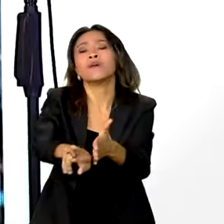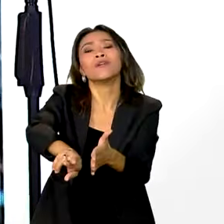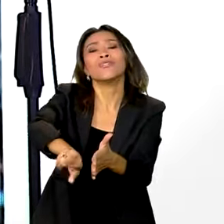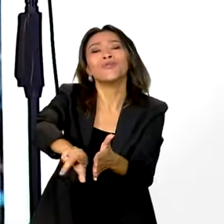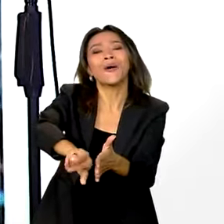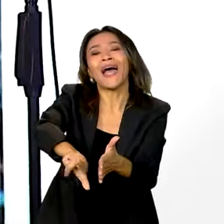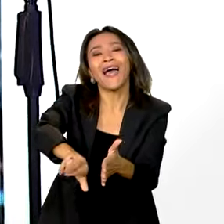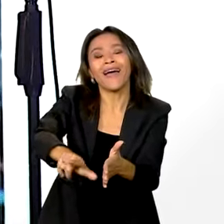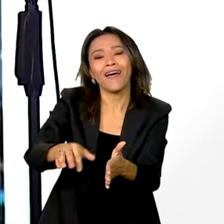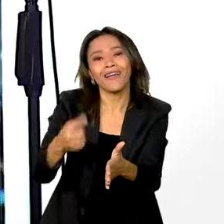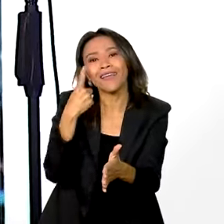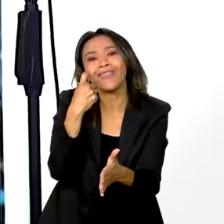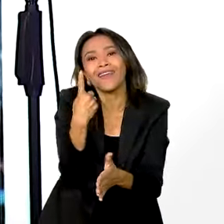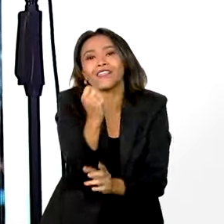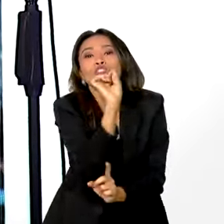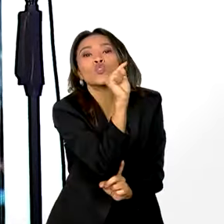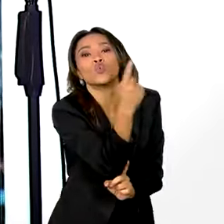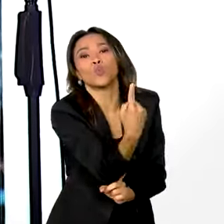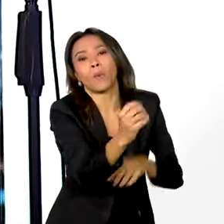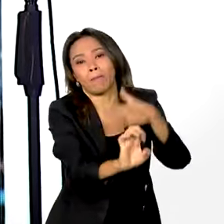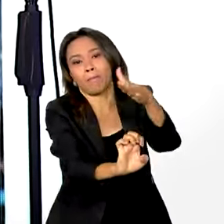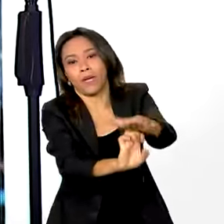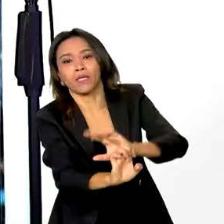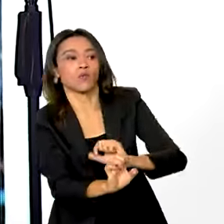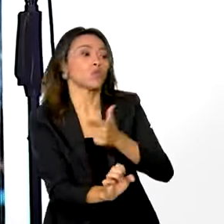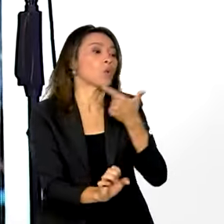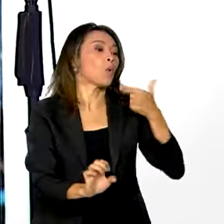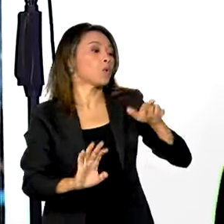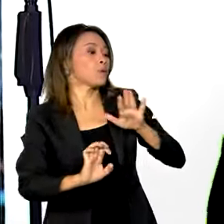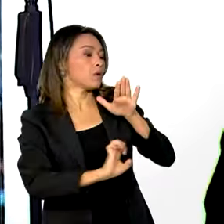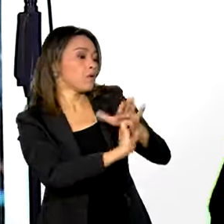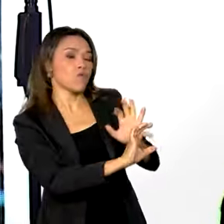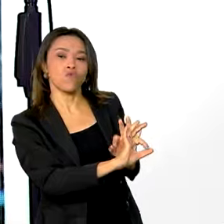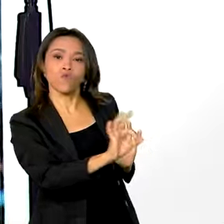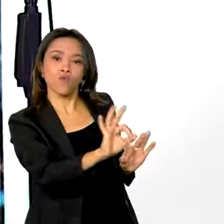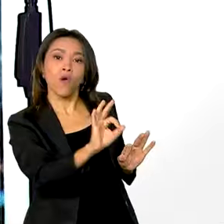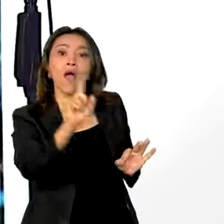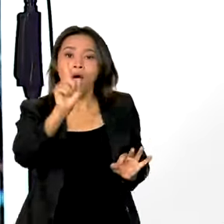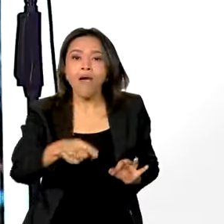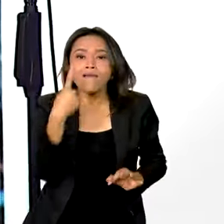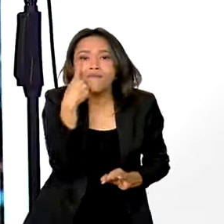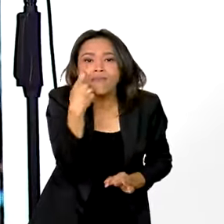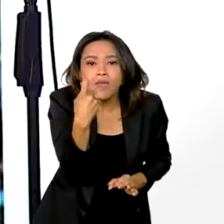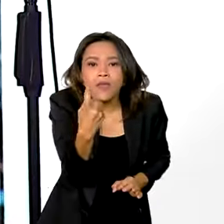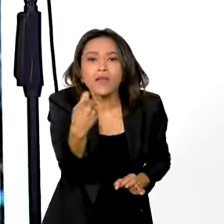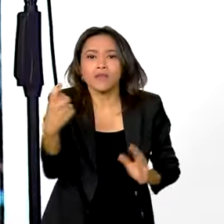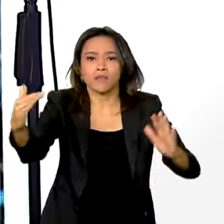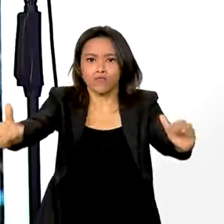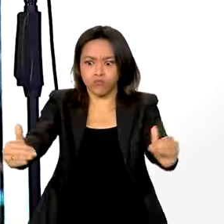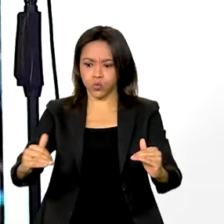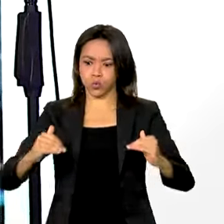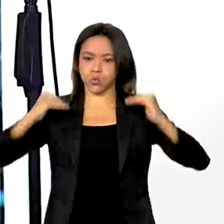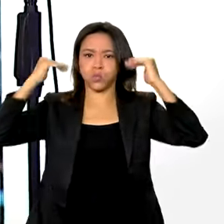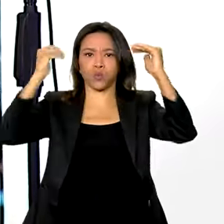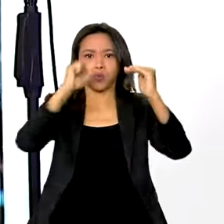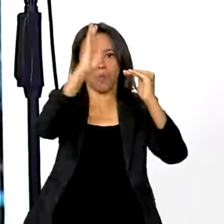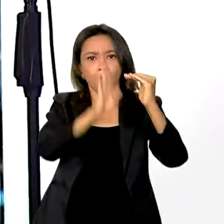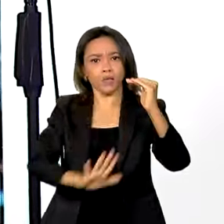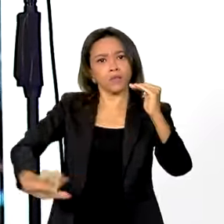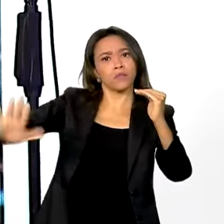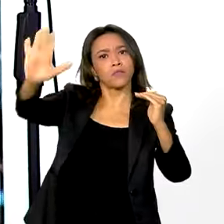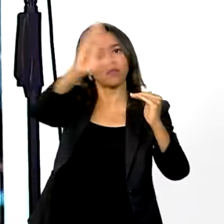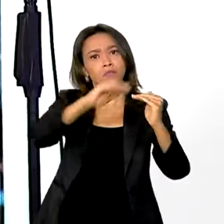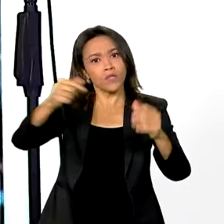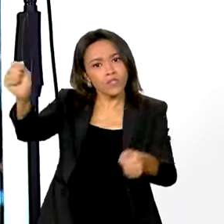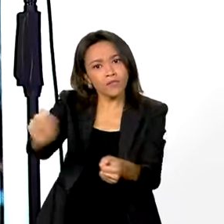interesse de um empresário ou de outro empresário. É de interesse da soberania nacional a